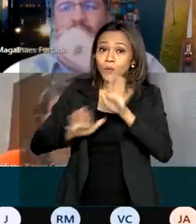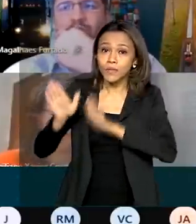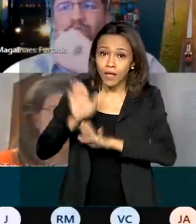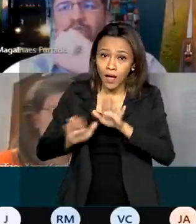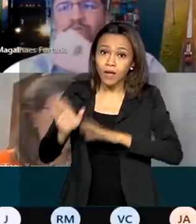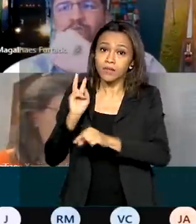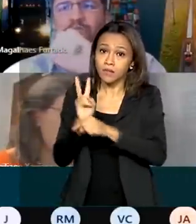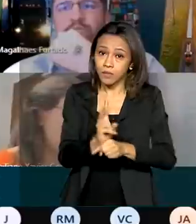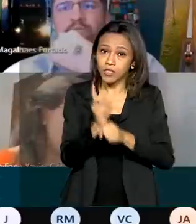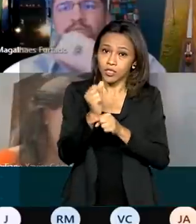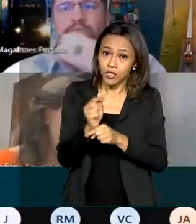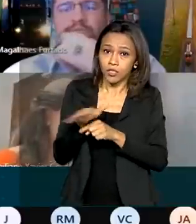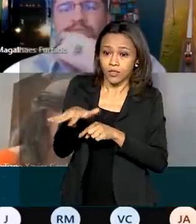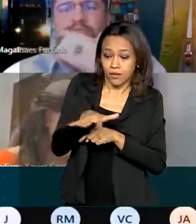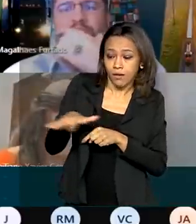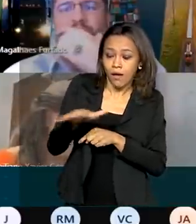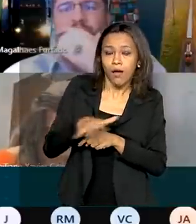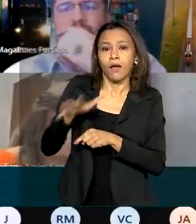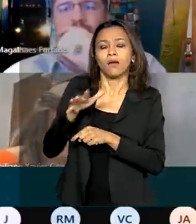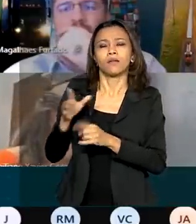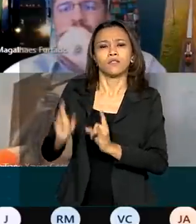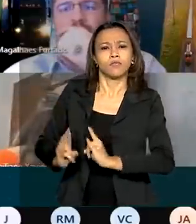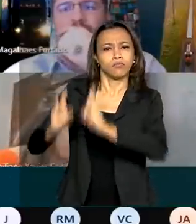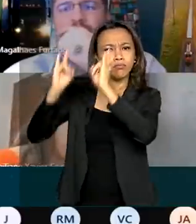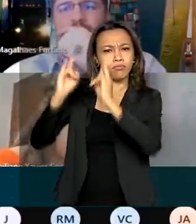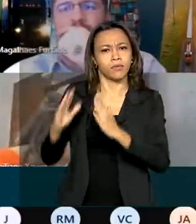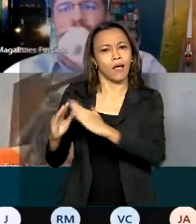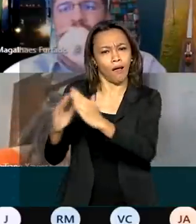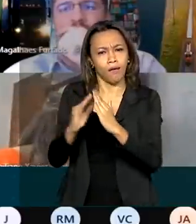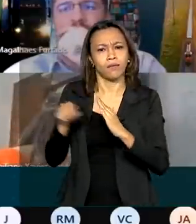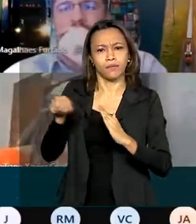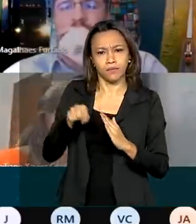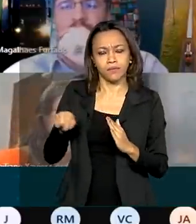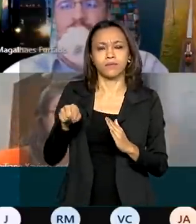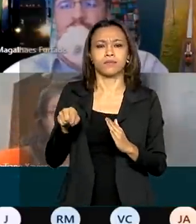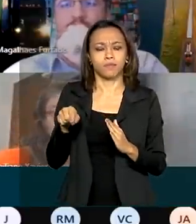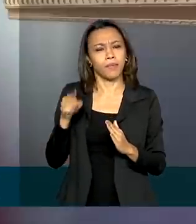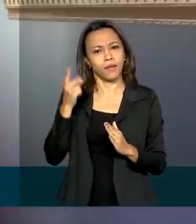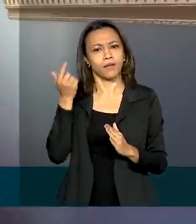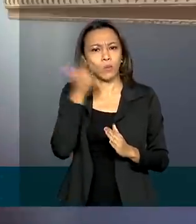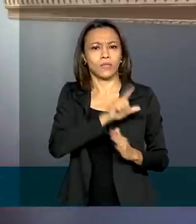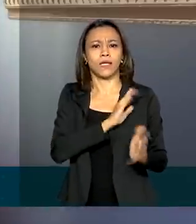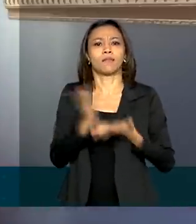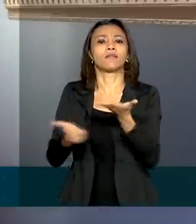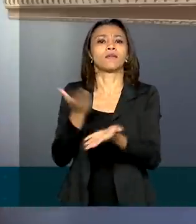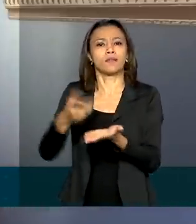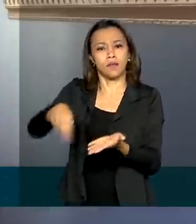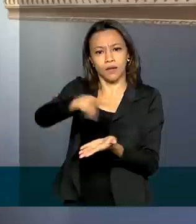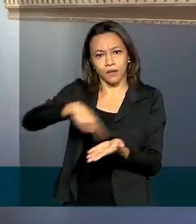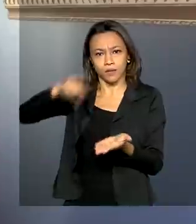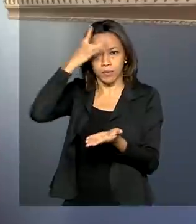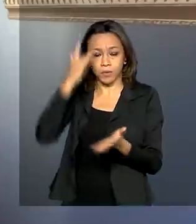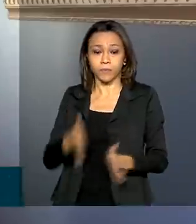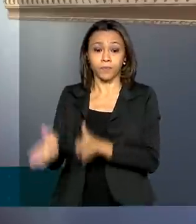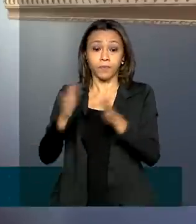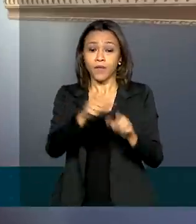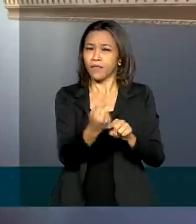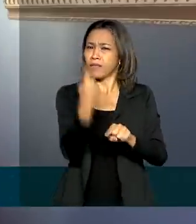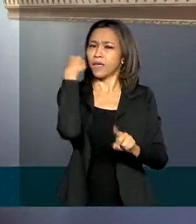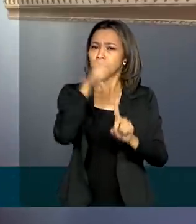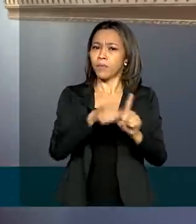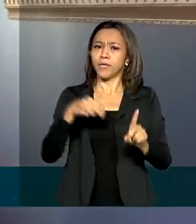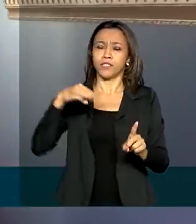dimensionamento de impacto, dimensionação de capacidade para poder atender. Desde março, quem tem financiamento